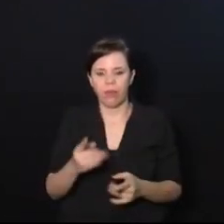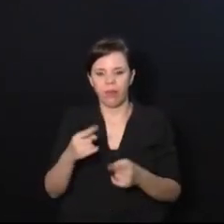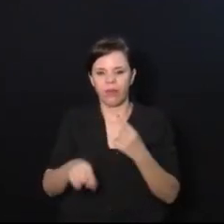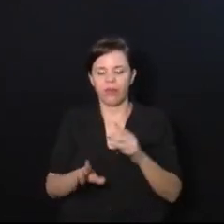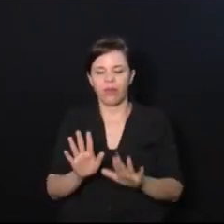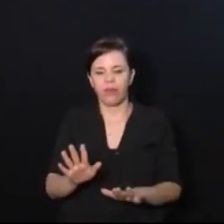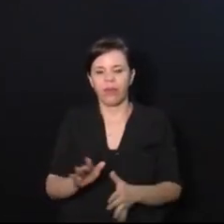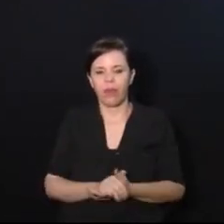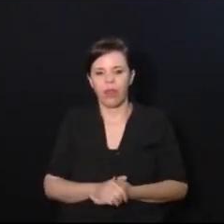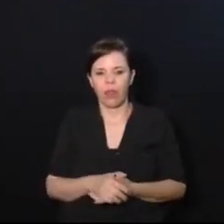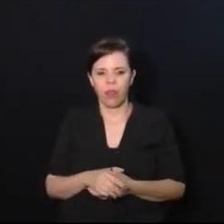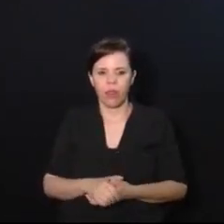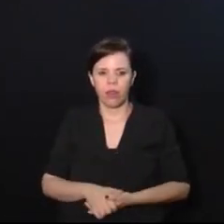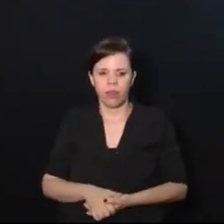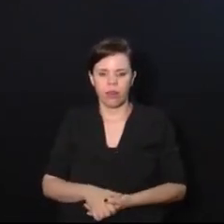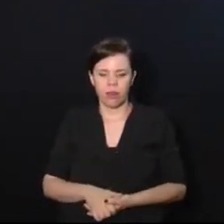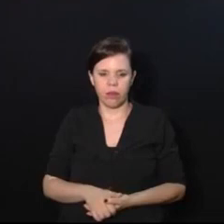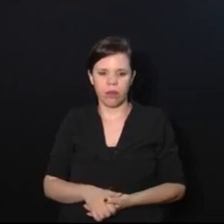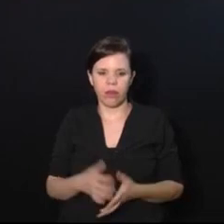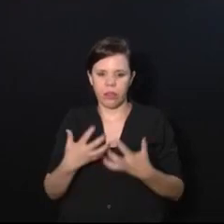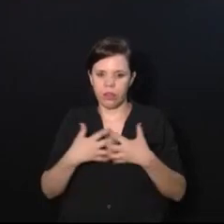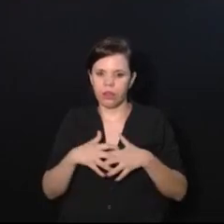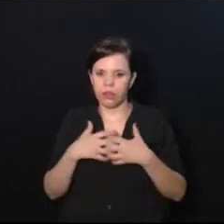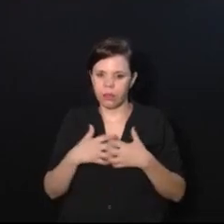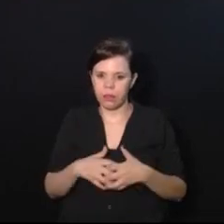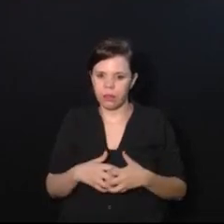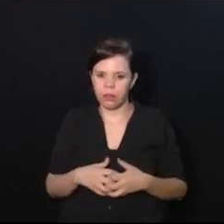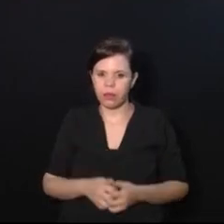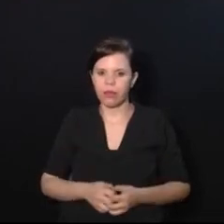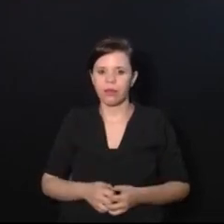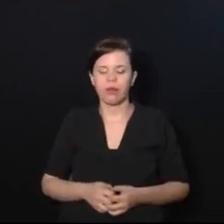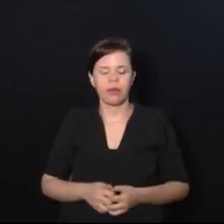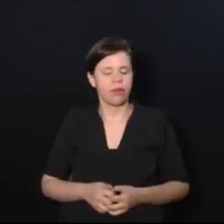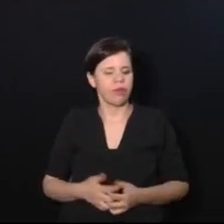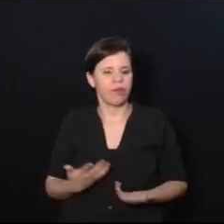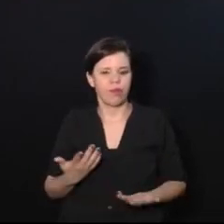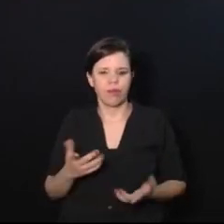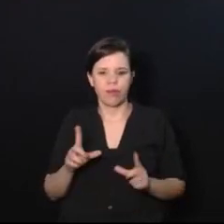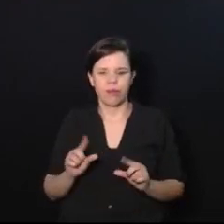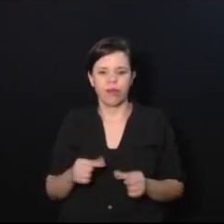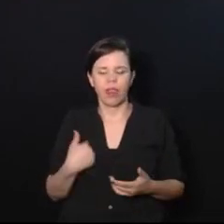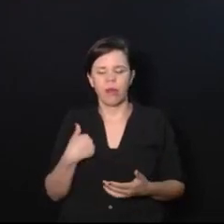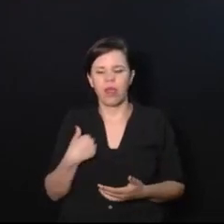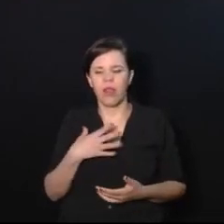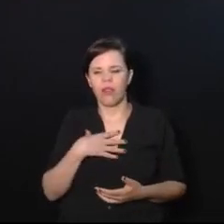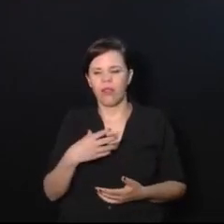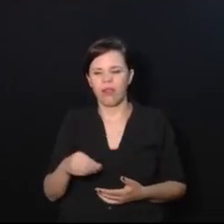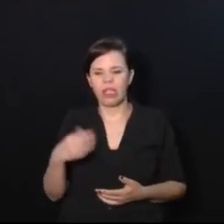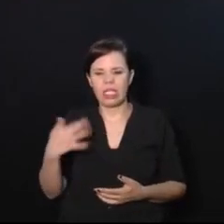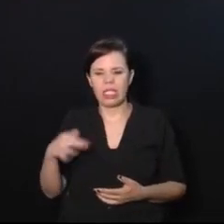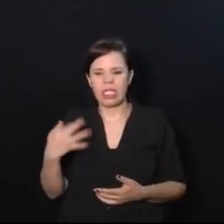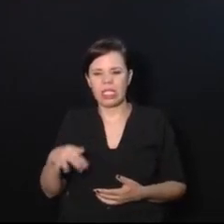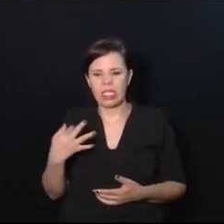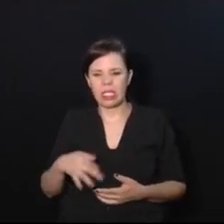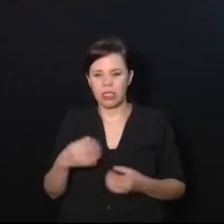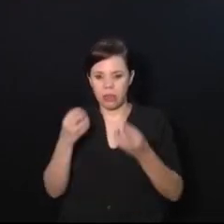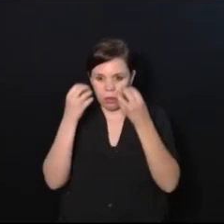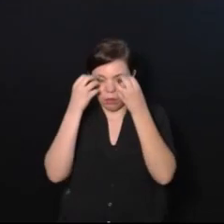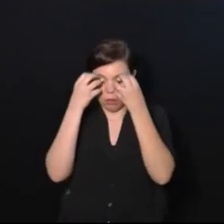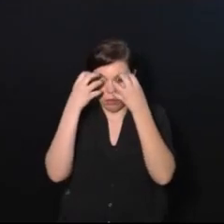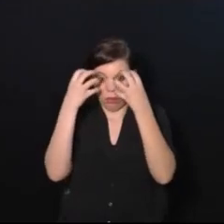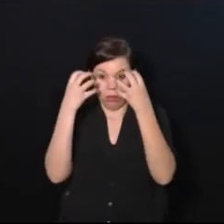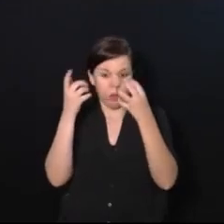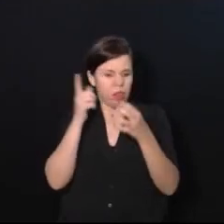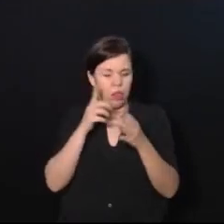perde totalmente o funcionamento. E minha filha estava sentindo muita dor, nasceu já com o olho tão grande que ele não